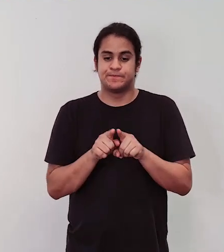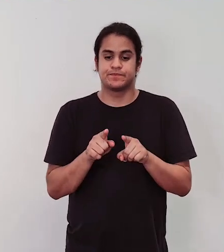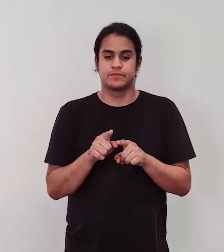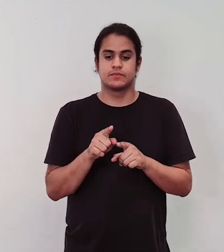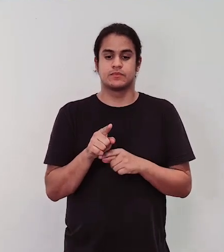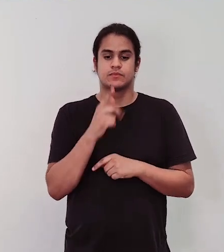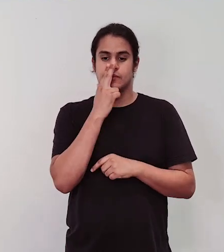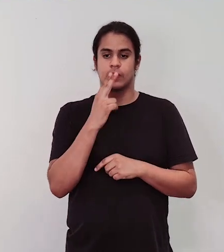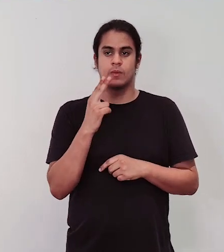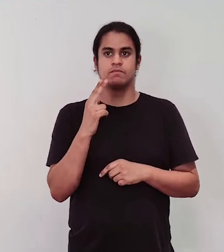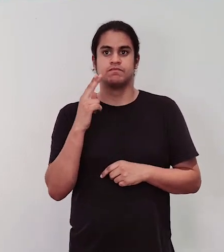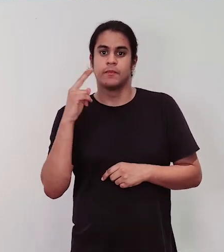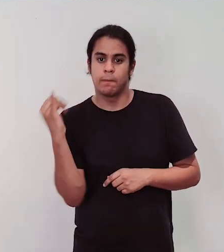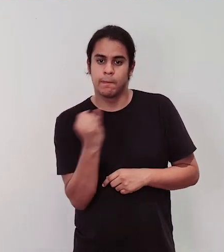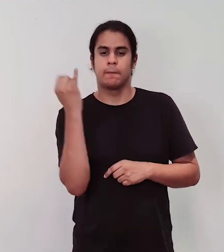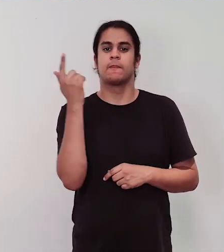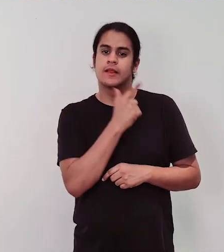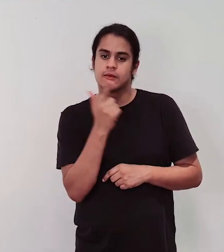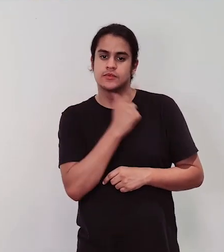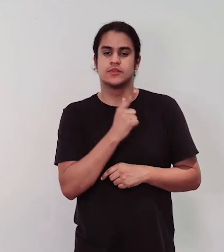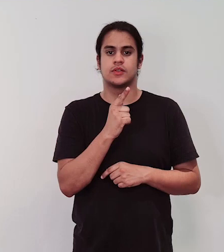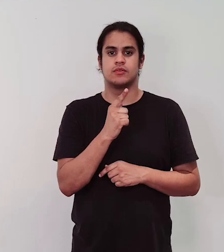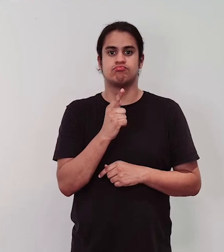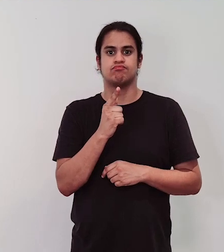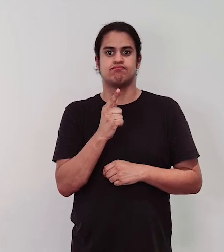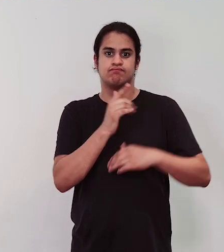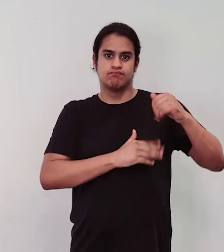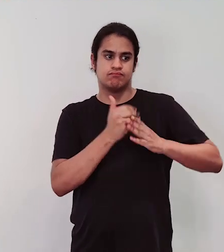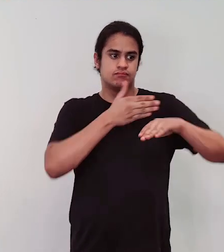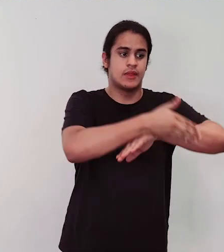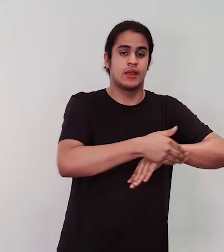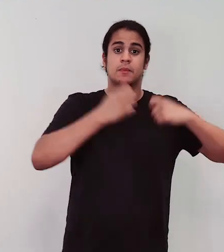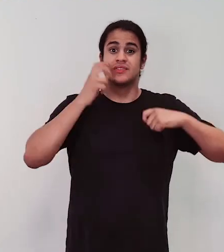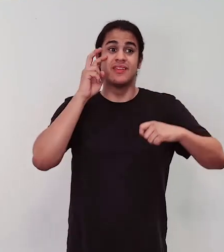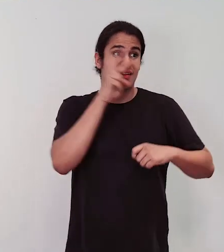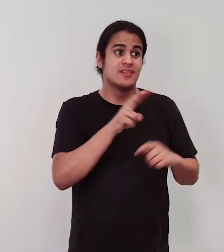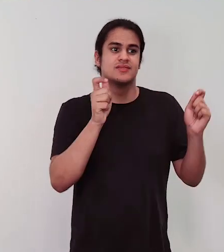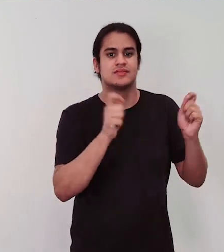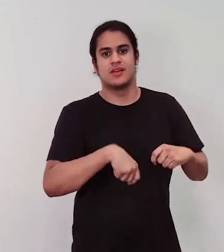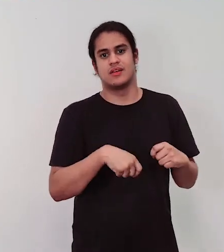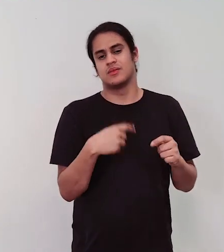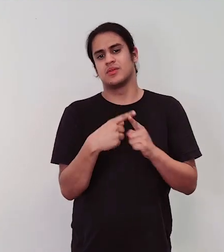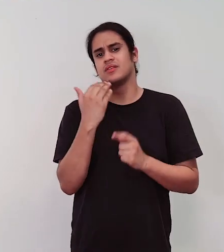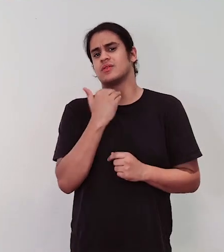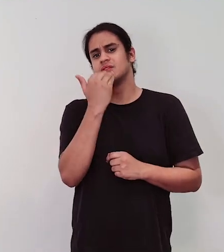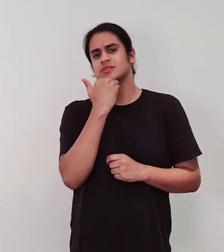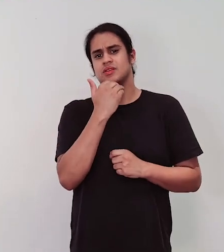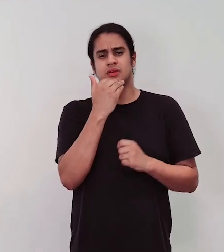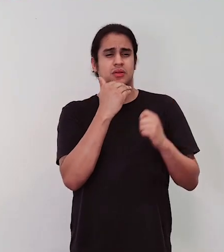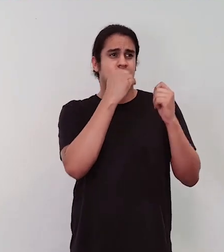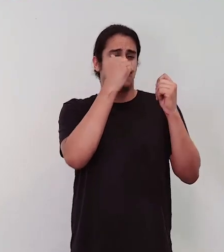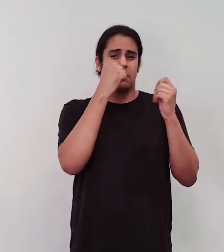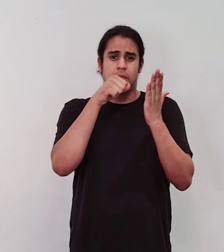fazer, colocar essas intervenções em algum lugar é que elas estejam legíveis, então não adianta, como eu falei, montar um monte de folha